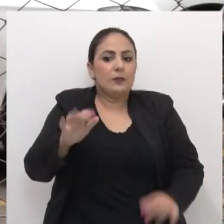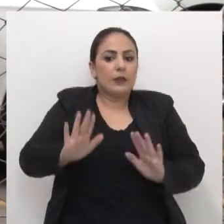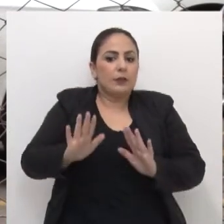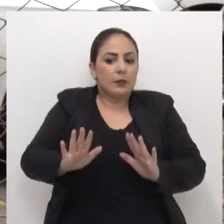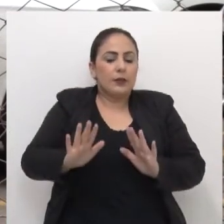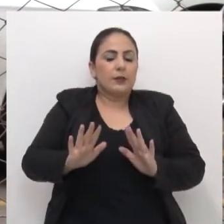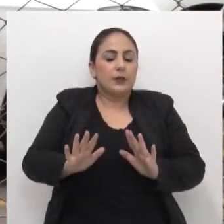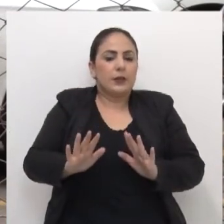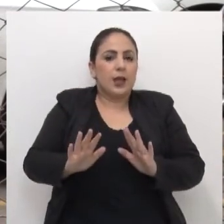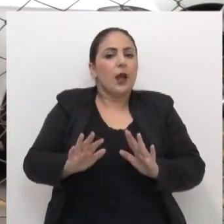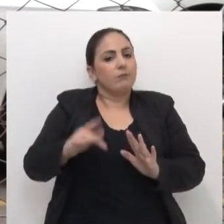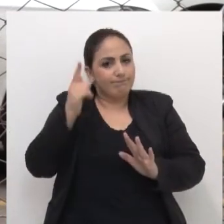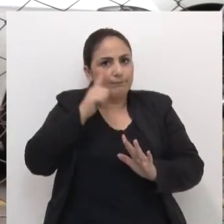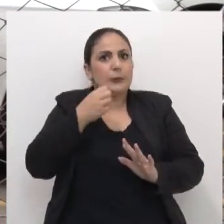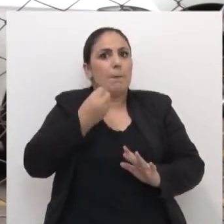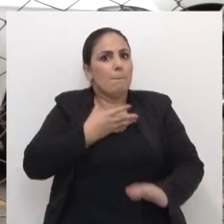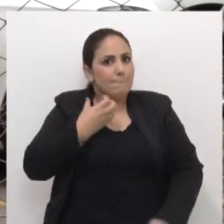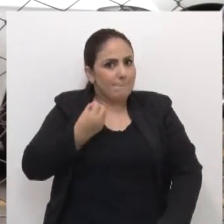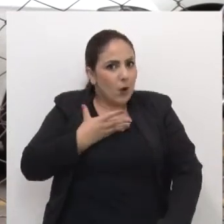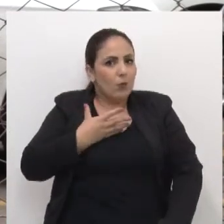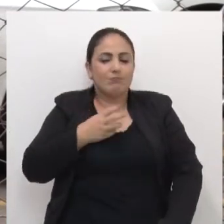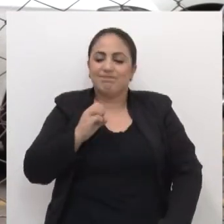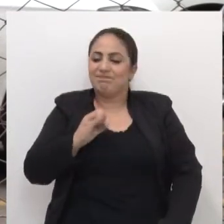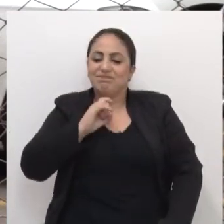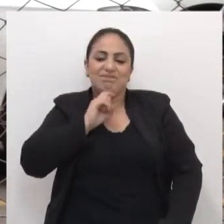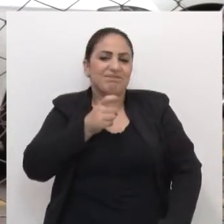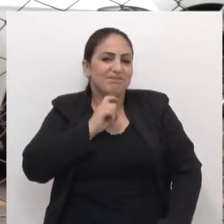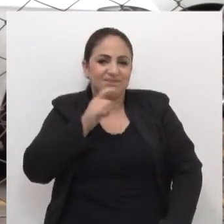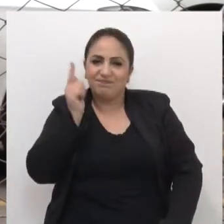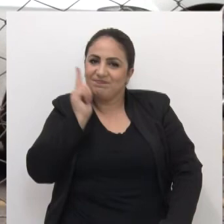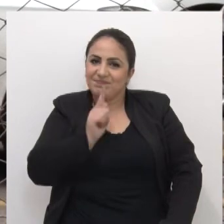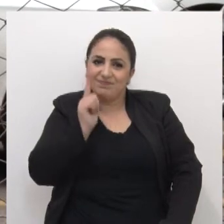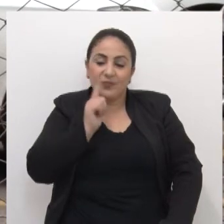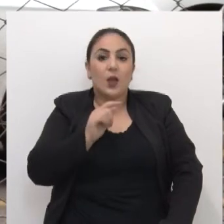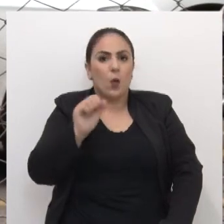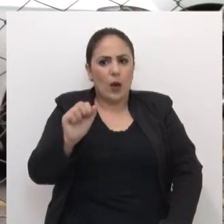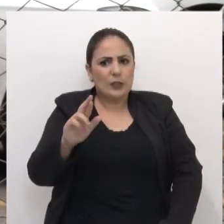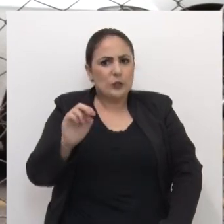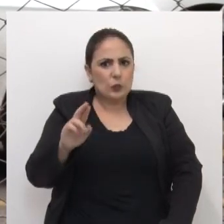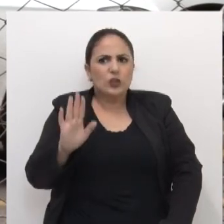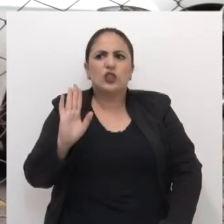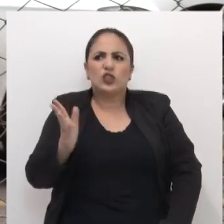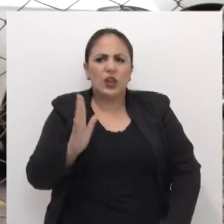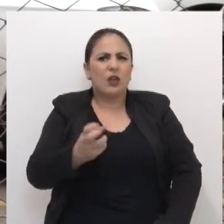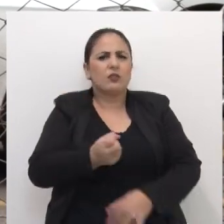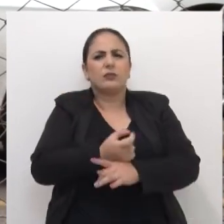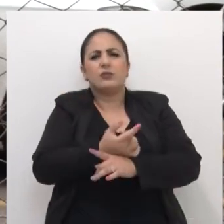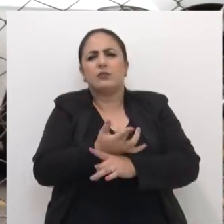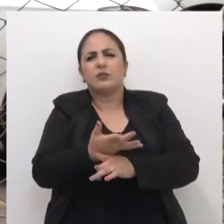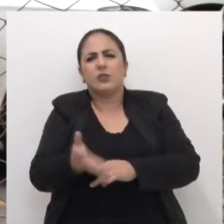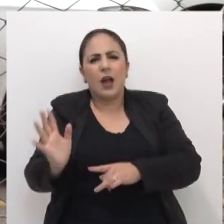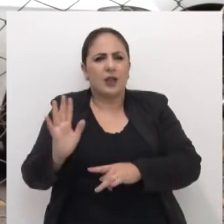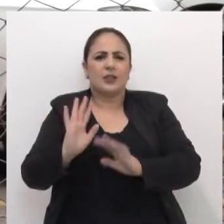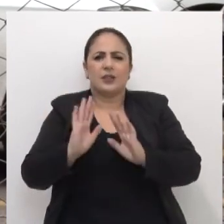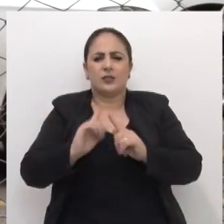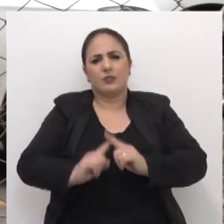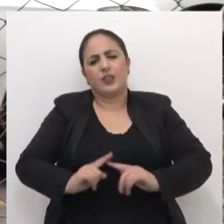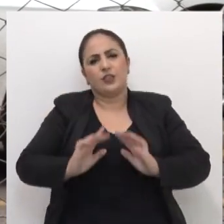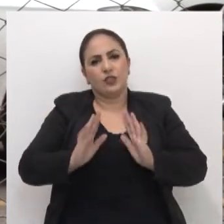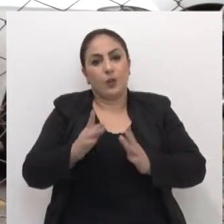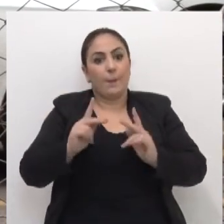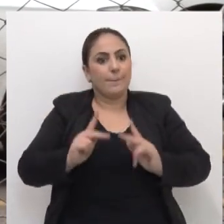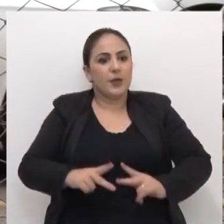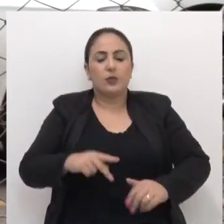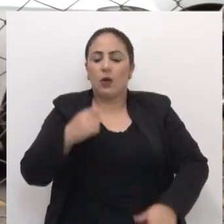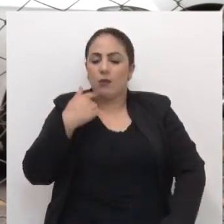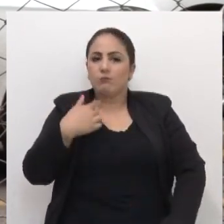tem que ficar no pelo de um cavalo, o cara tem que ser taura, porque senão não fica em cima. E o Arthur, pra te ver, já ganhou vários rodeios aí, então, é